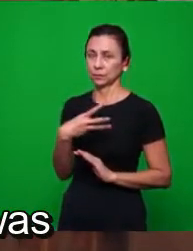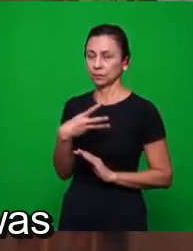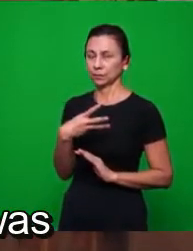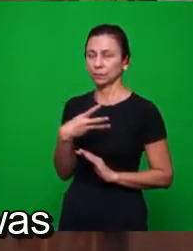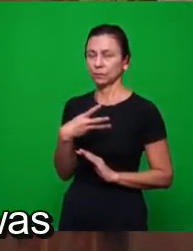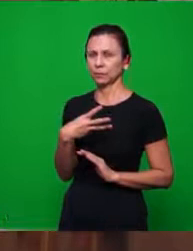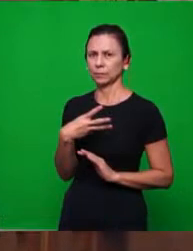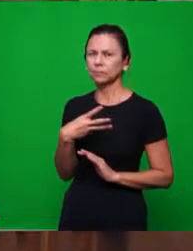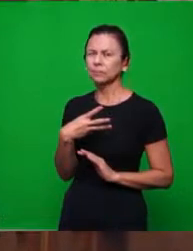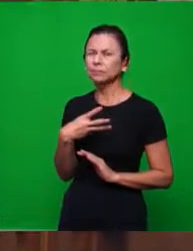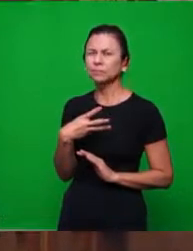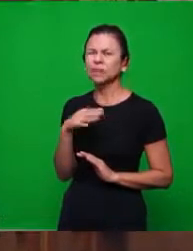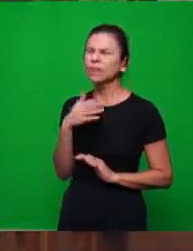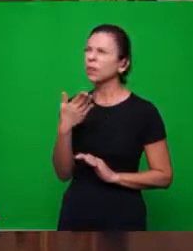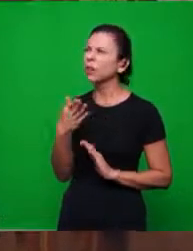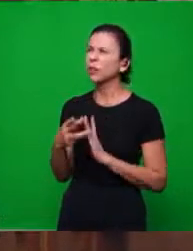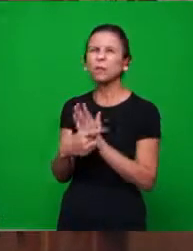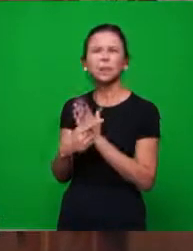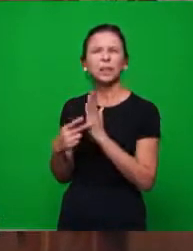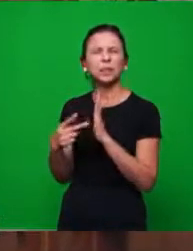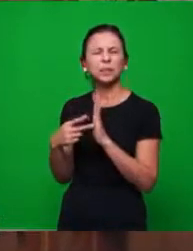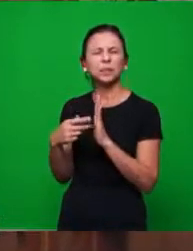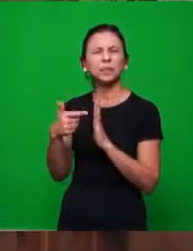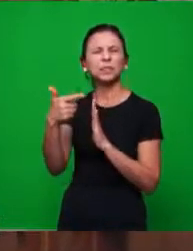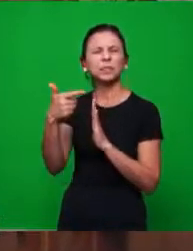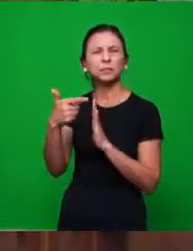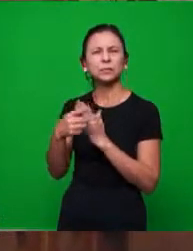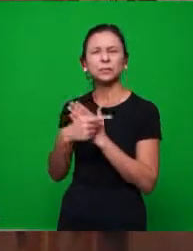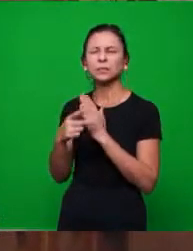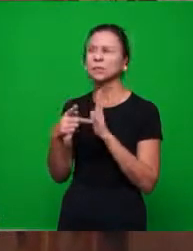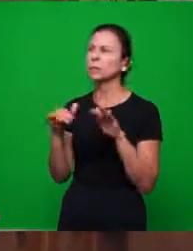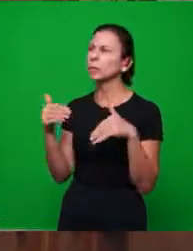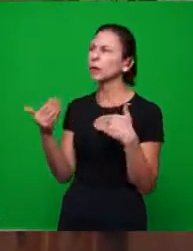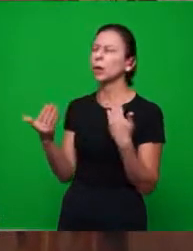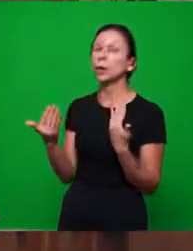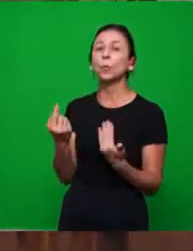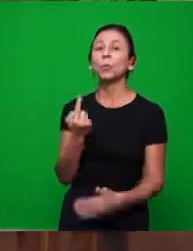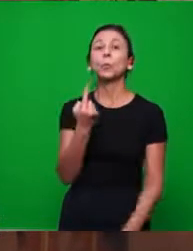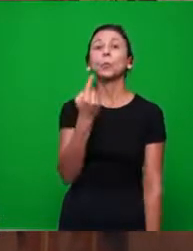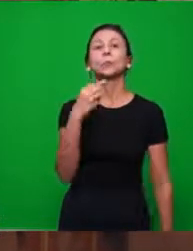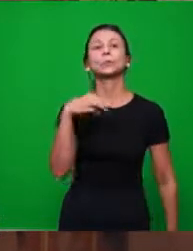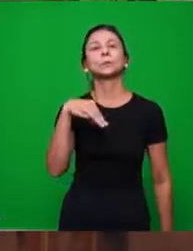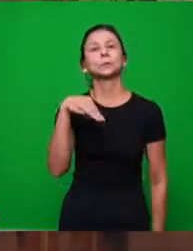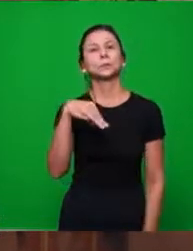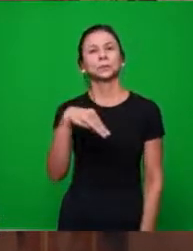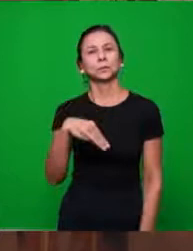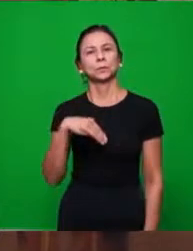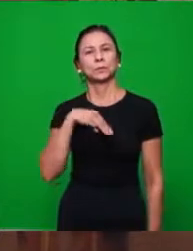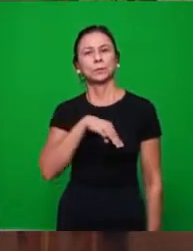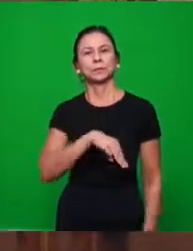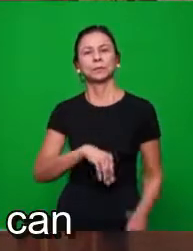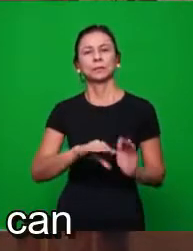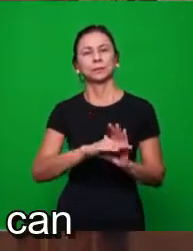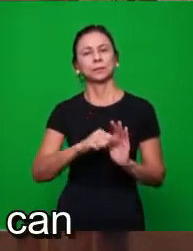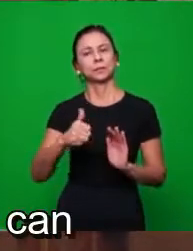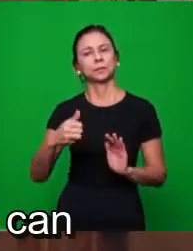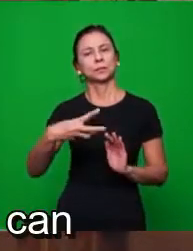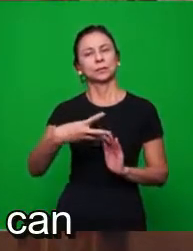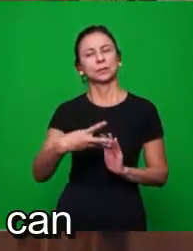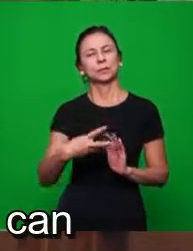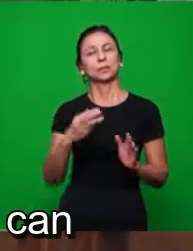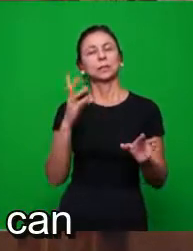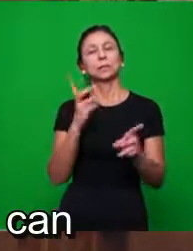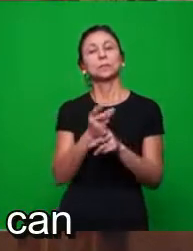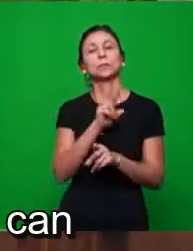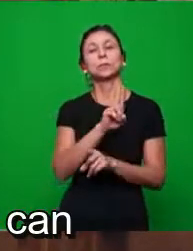Vamos lá, qual foi a parábola? A segunda parábola. Um minuto. Mateus 13, para se descobrir como é o nome da